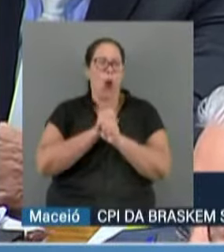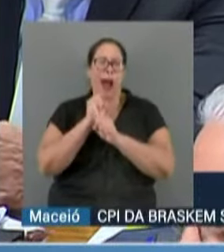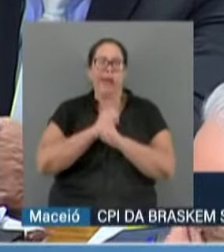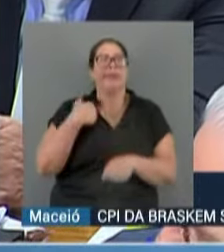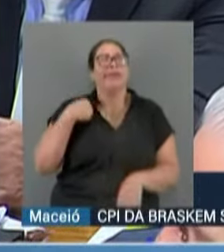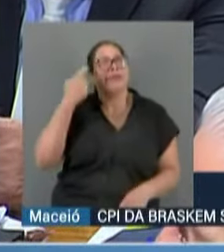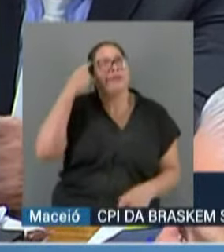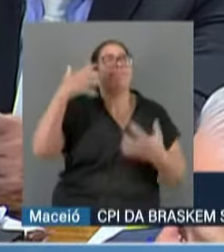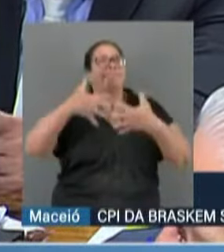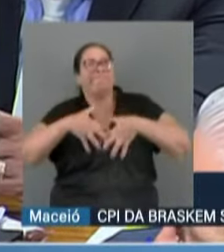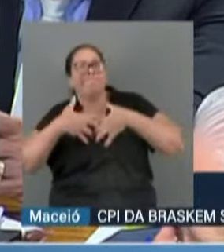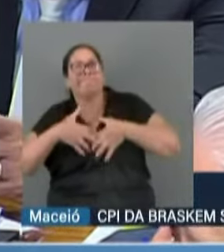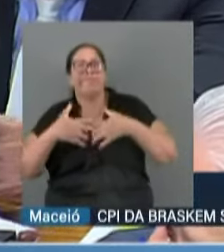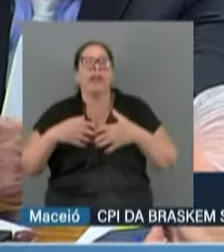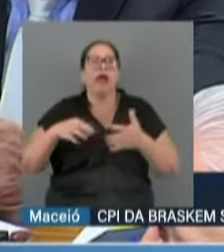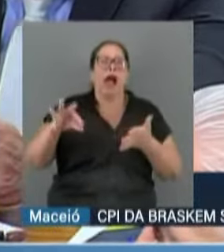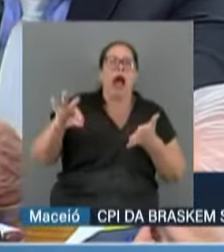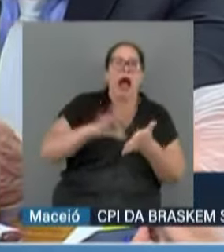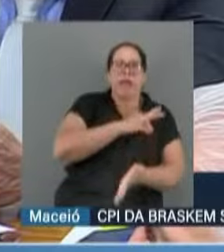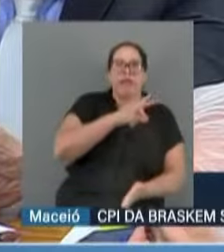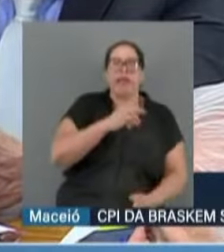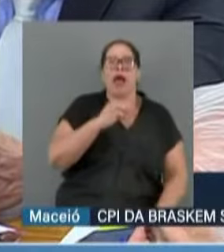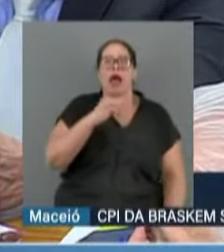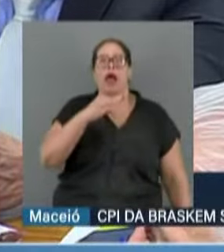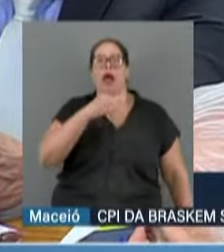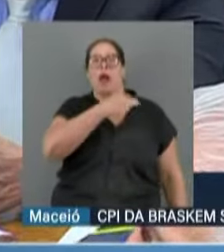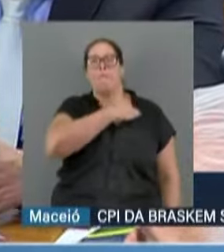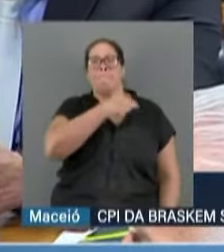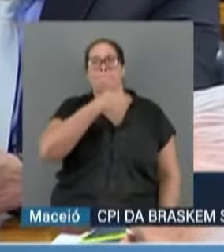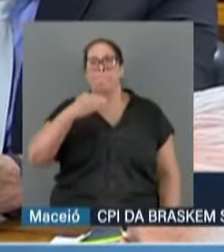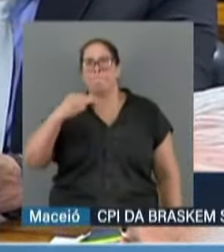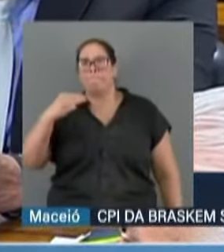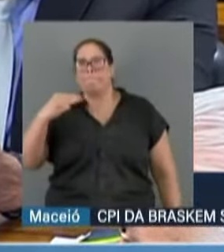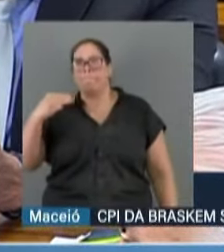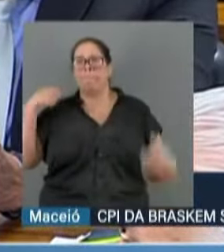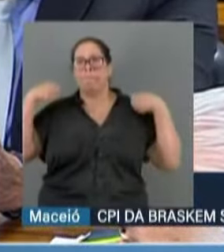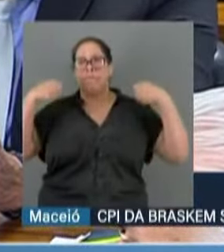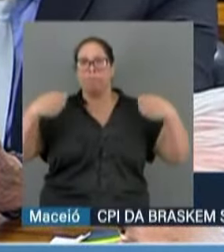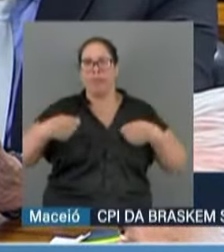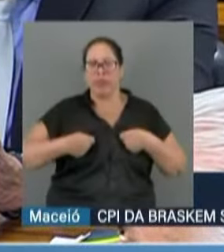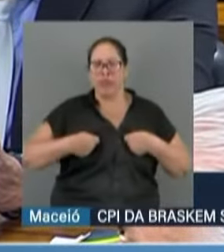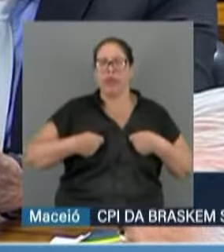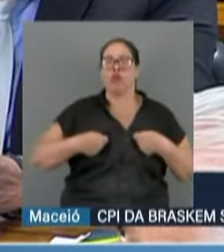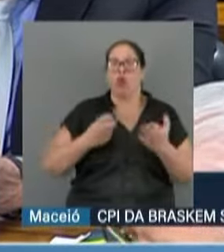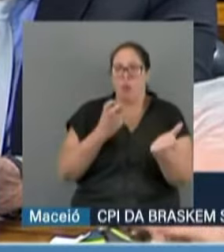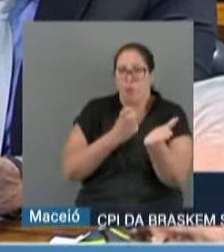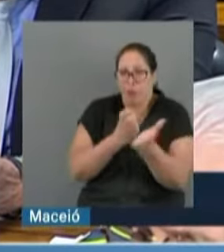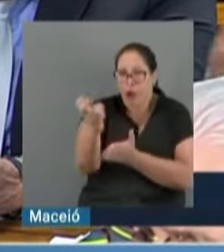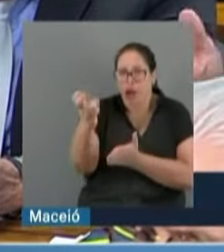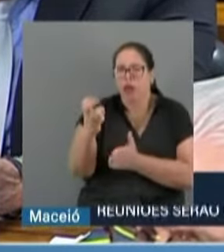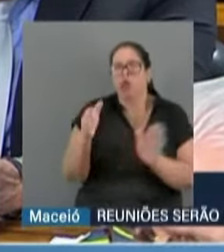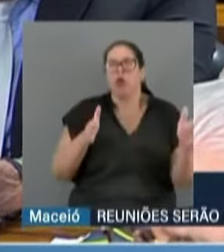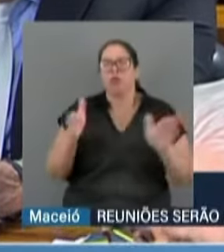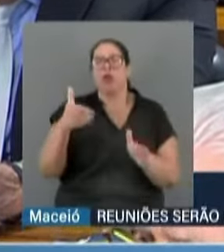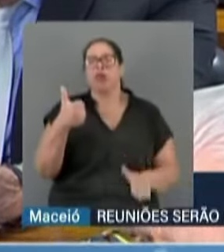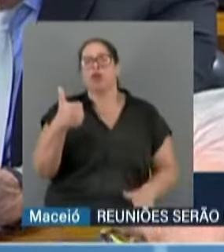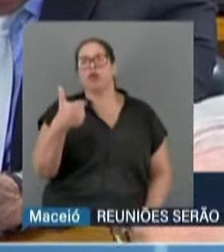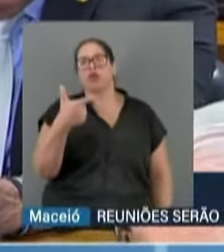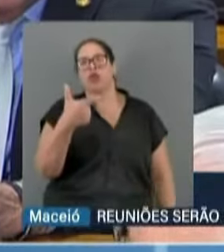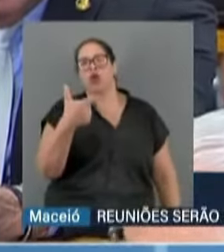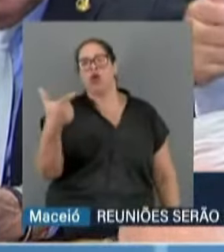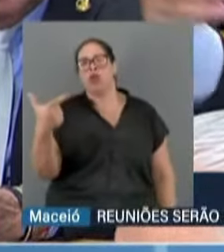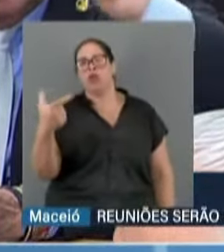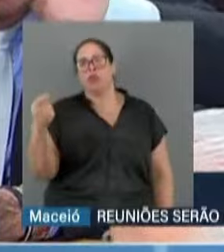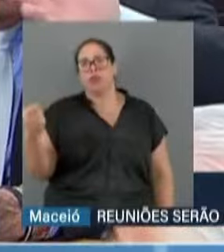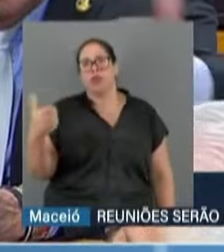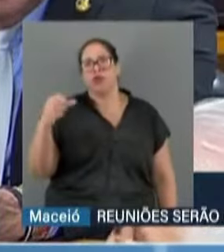Ele é um político, mas ele também é uma pessoa do mundo jurídico, ele também